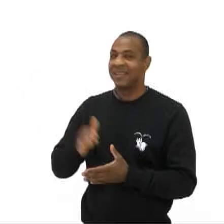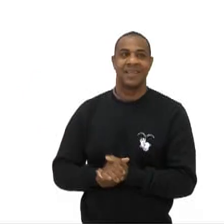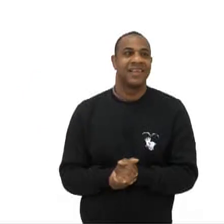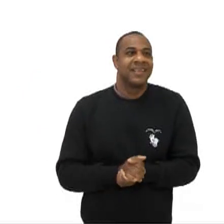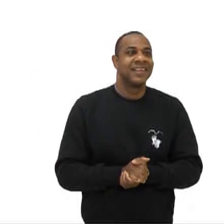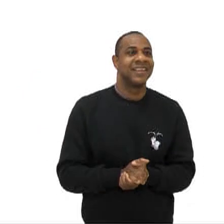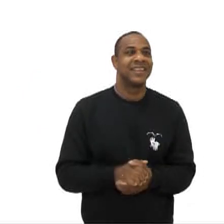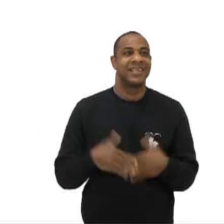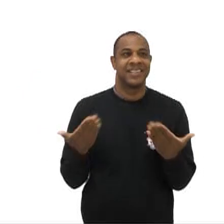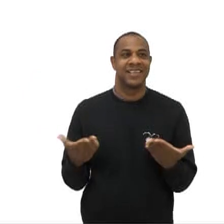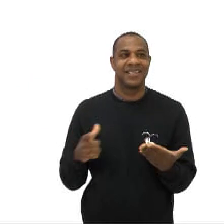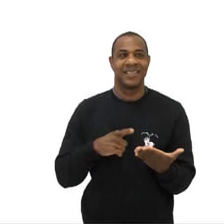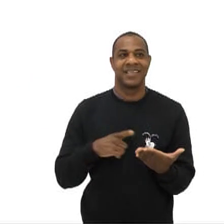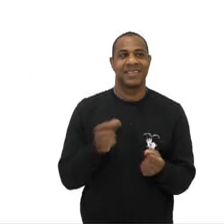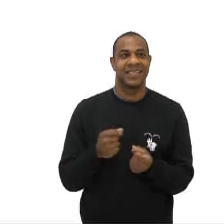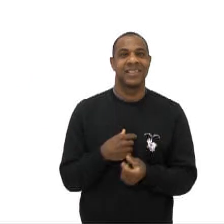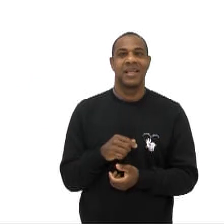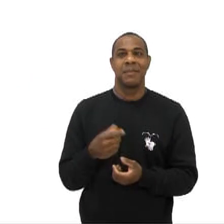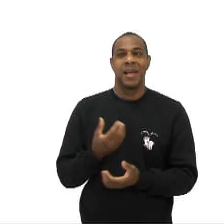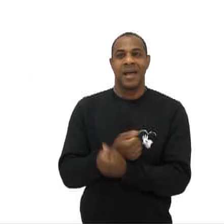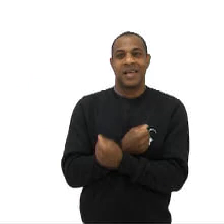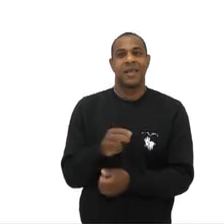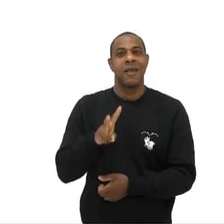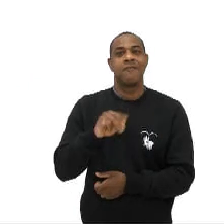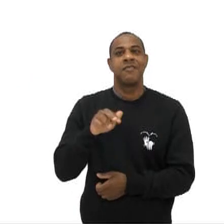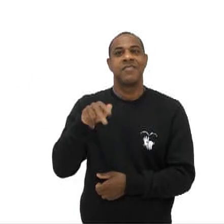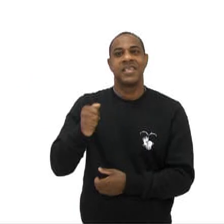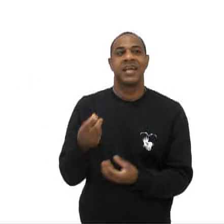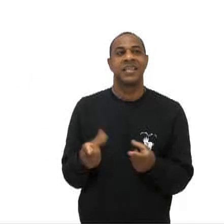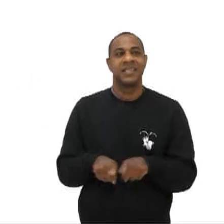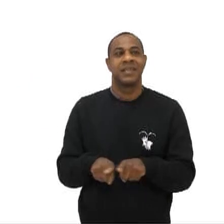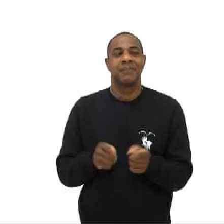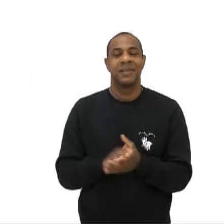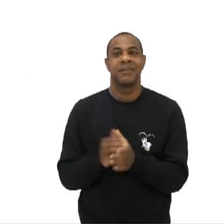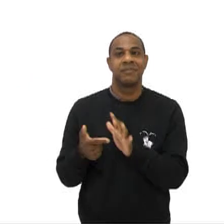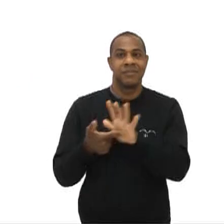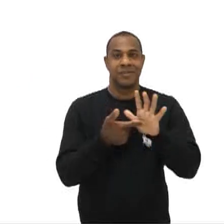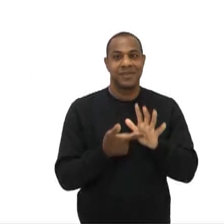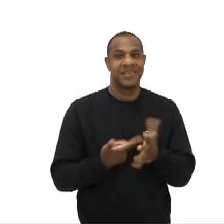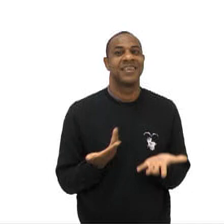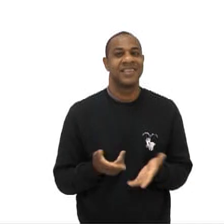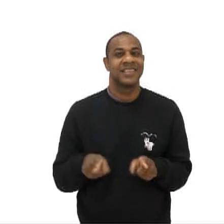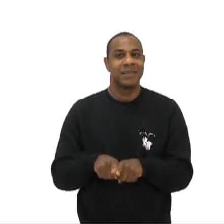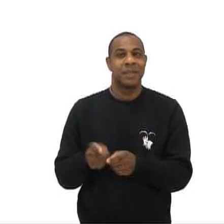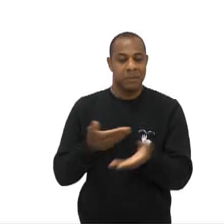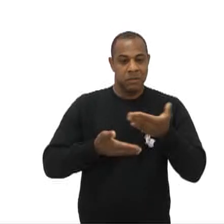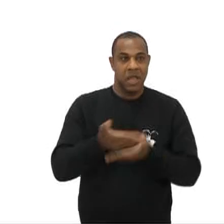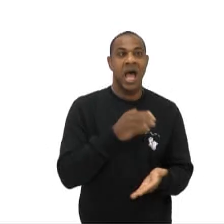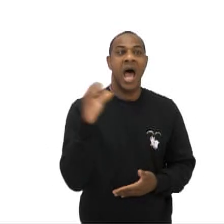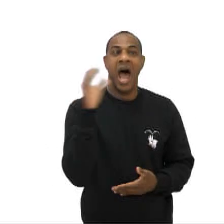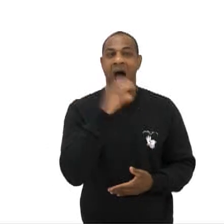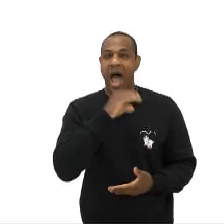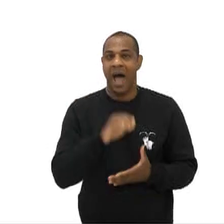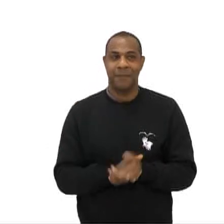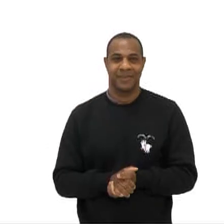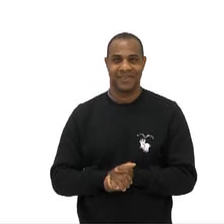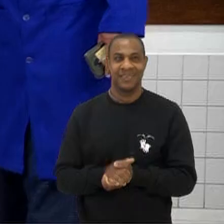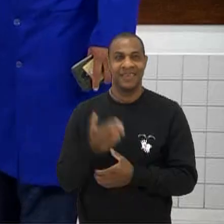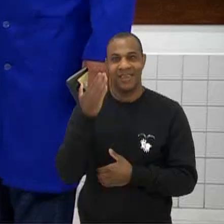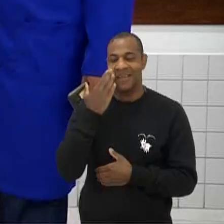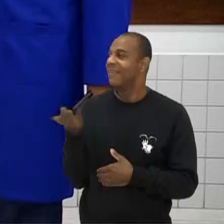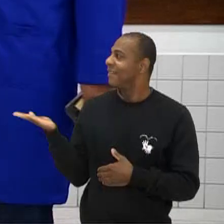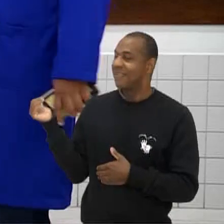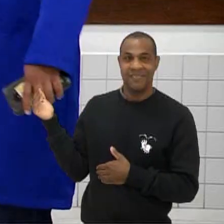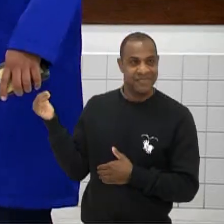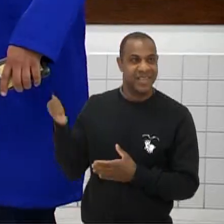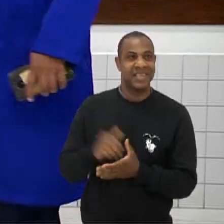malvada favorita Aqui A nossa querida Viviane Para ela fazer Uma participação Aqui nem que seja singela E participativa Rápida aqui né Vem aqui Viviane É